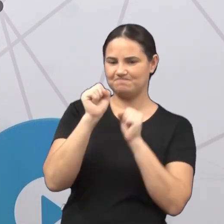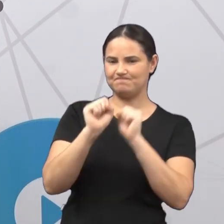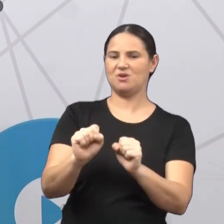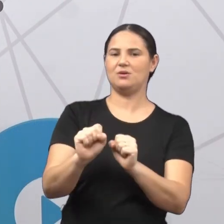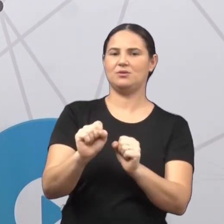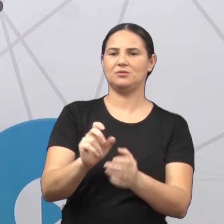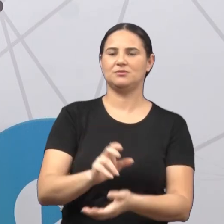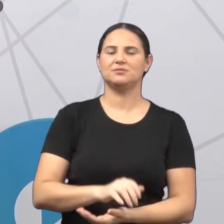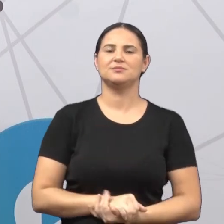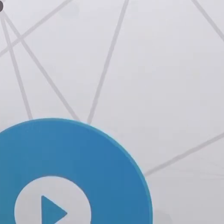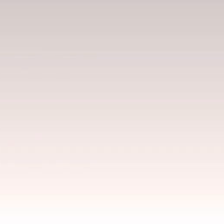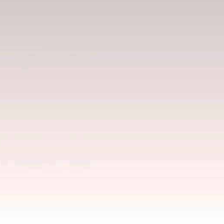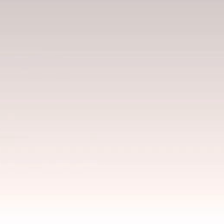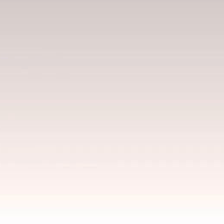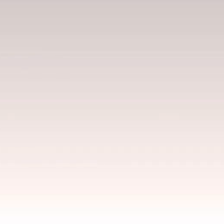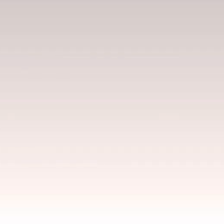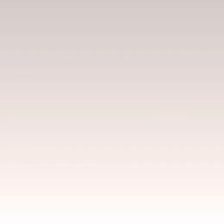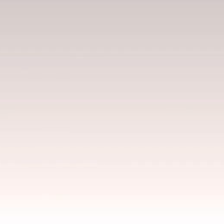tchau. Até daqui a pouco.